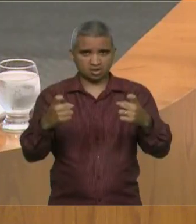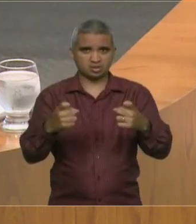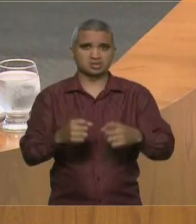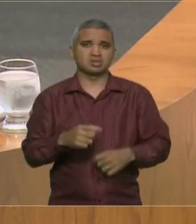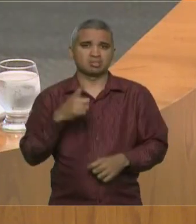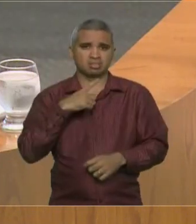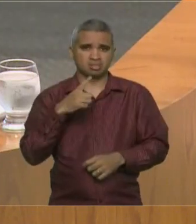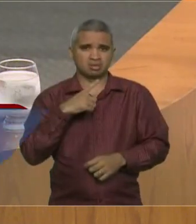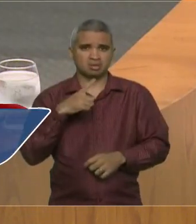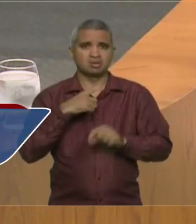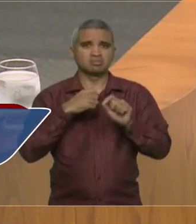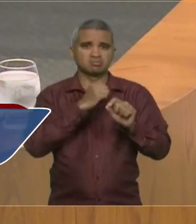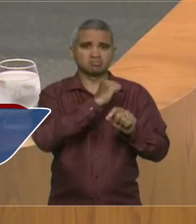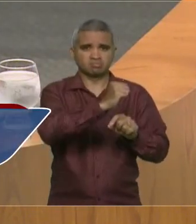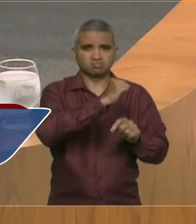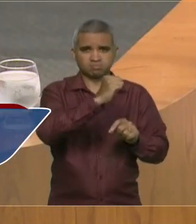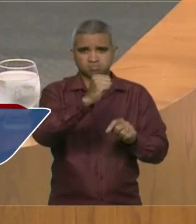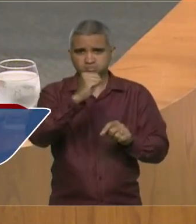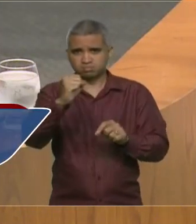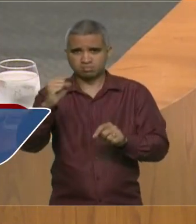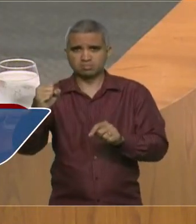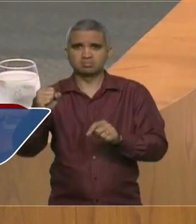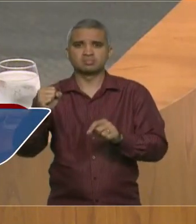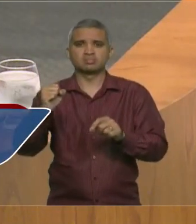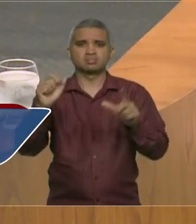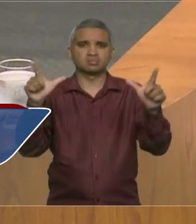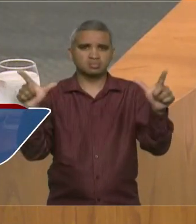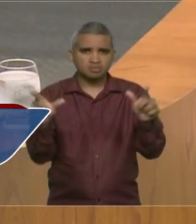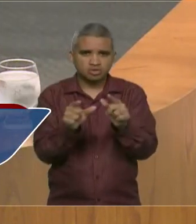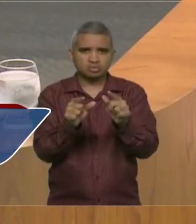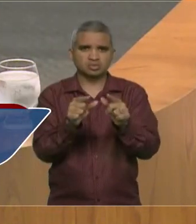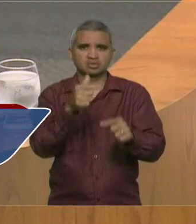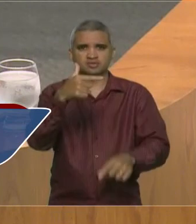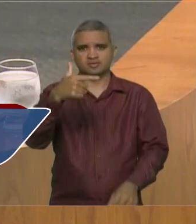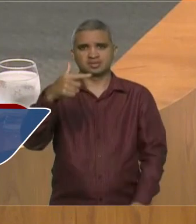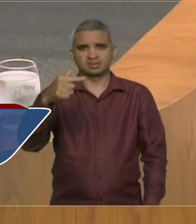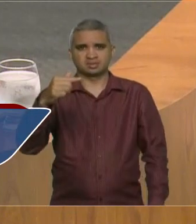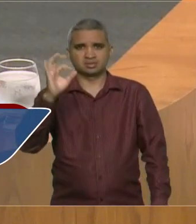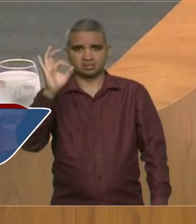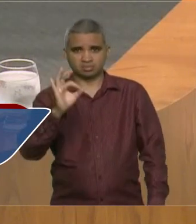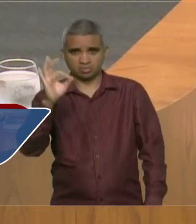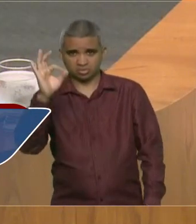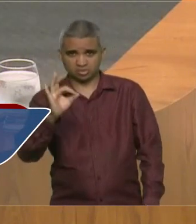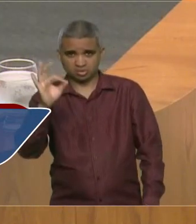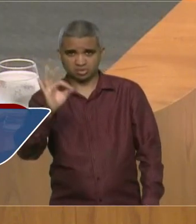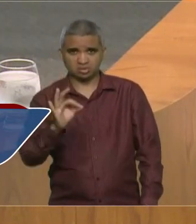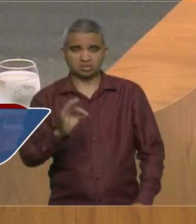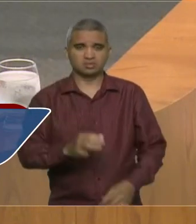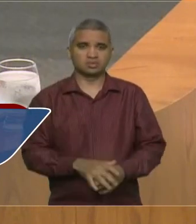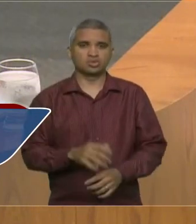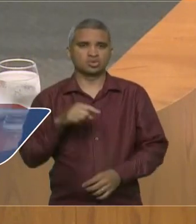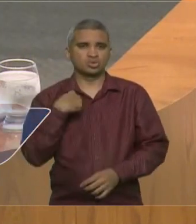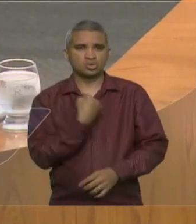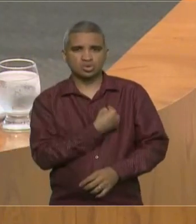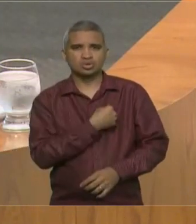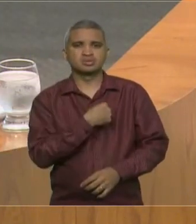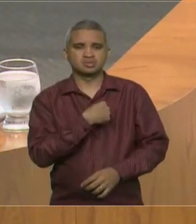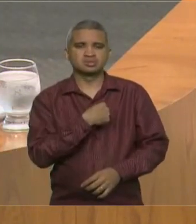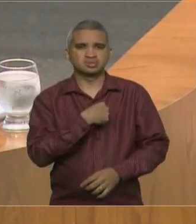caiu de cerca de 27%. É claro que ainda estamos muito longe do ideal,